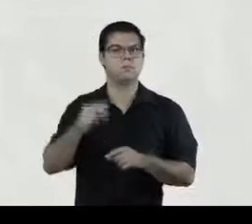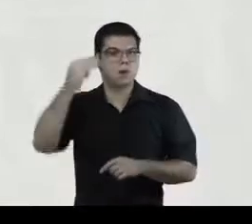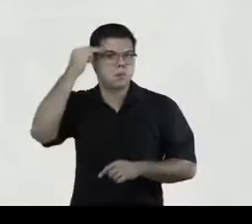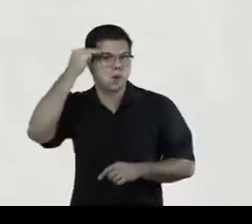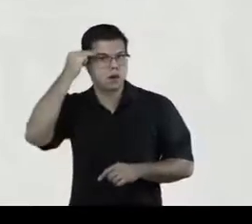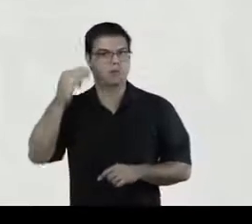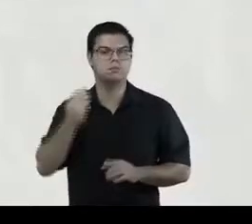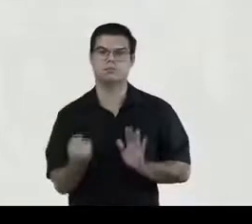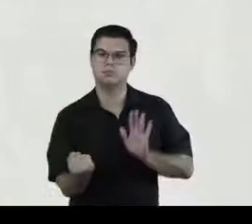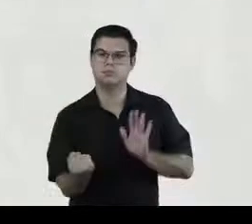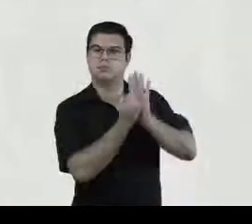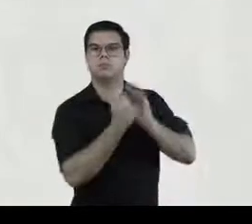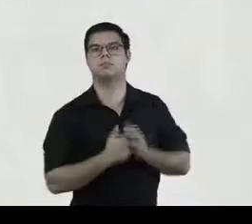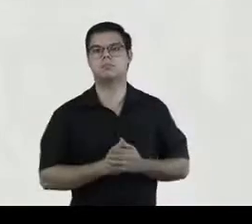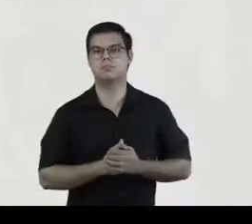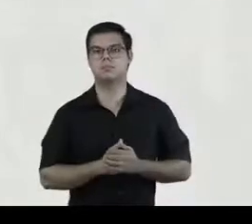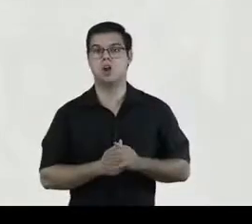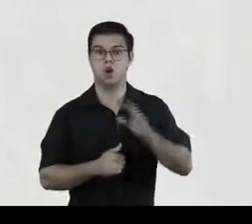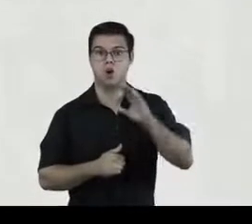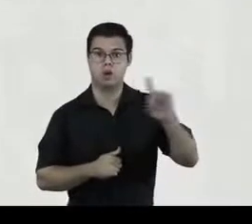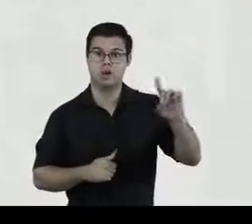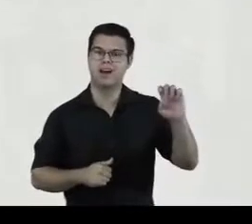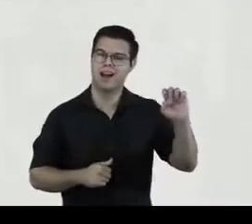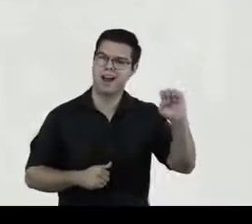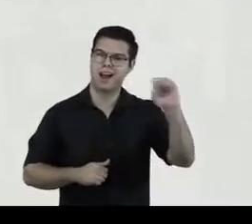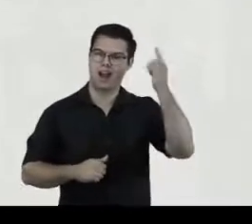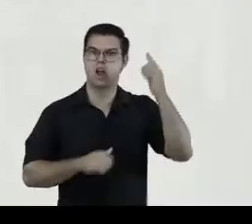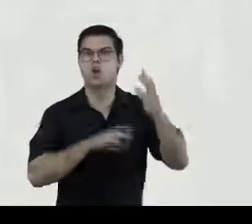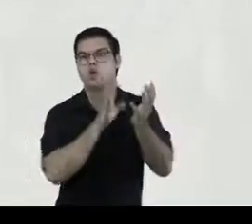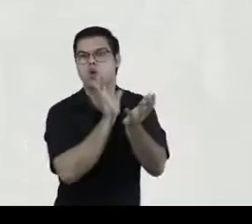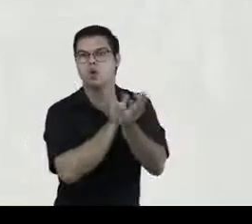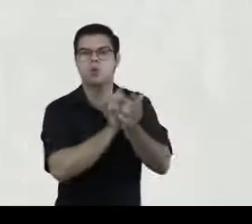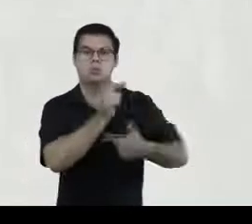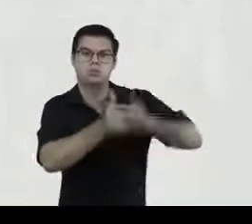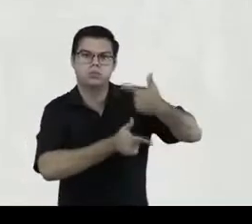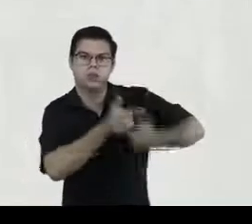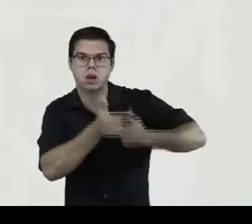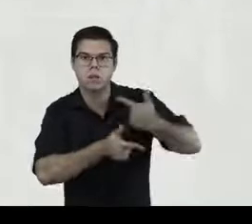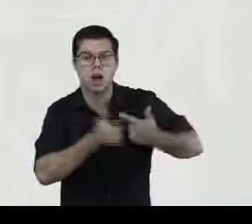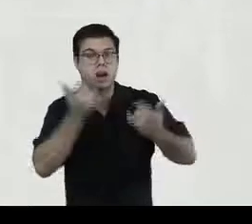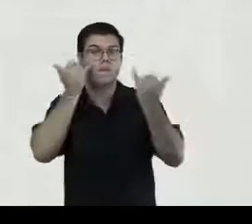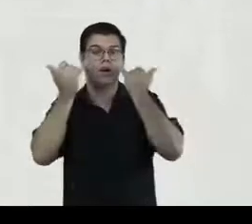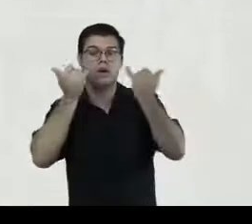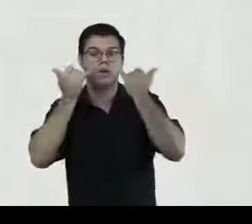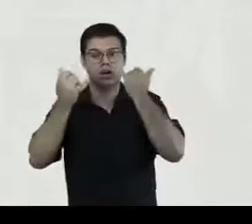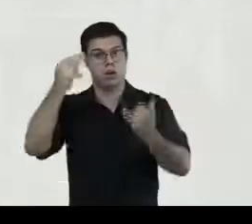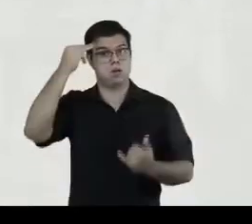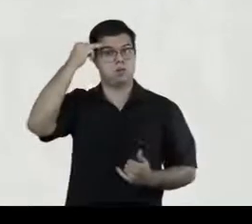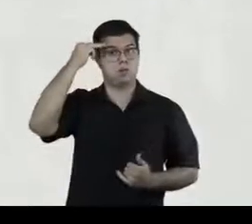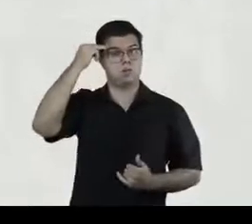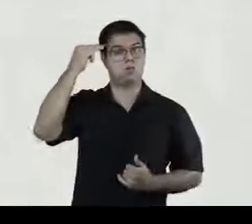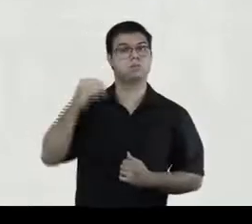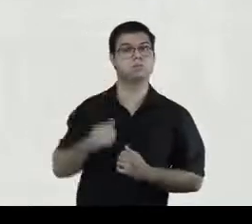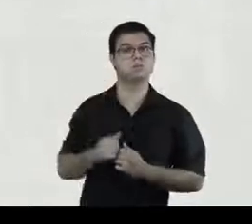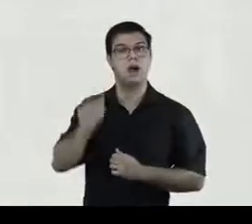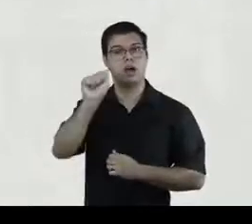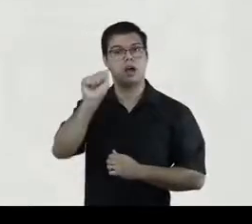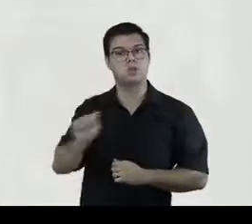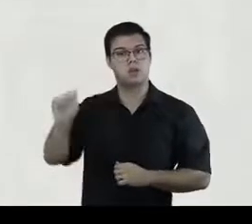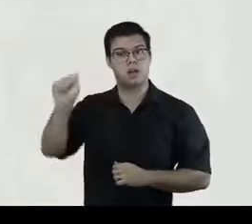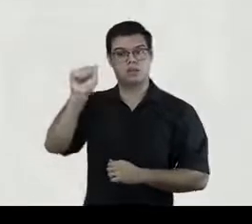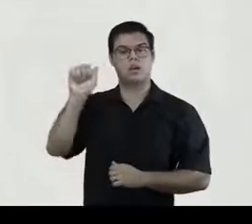É ex-coordenadora nacional do Grupo de Trabalho, Informação e Memória da Associação Nacional de